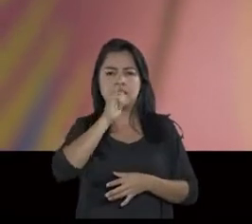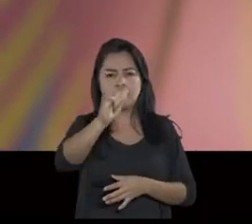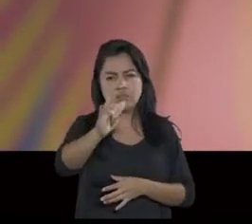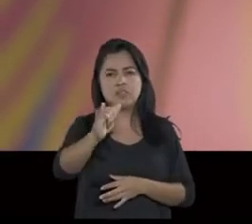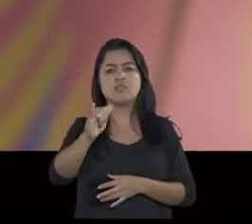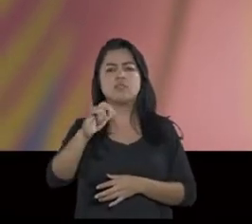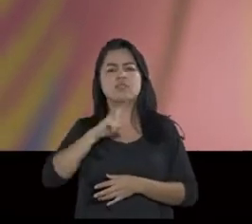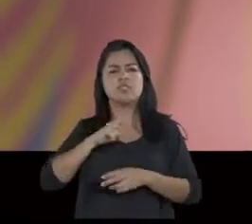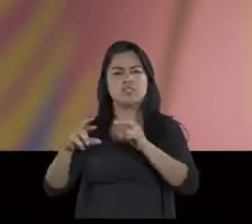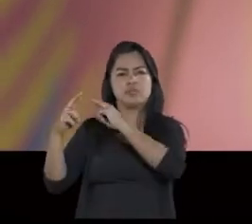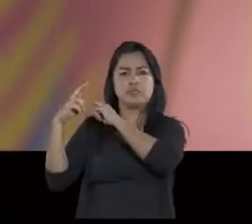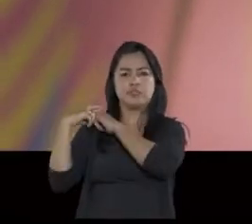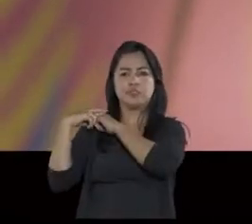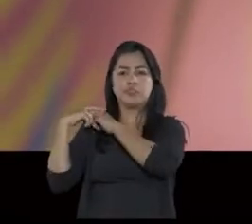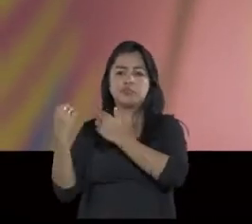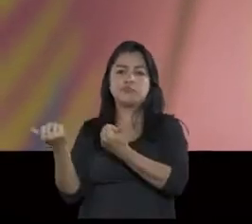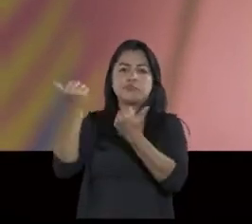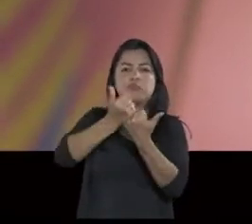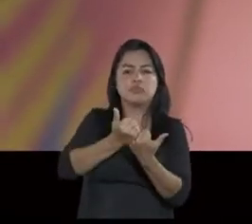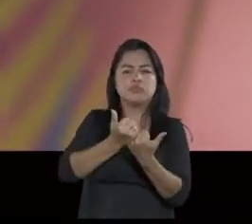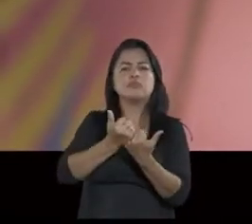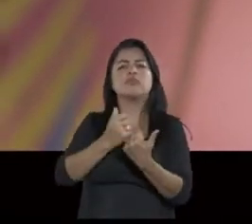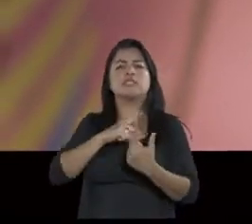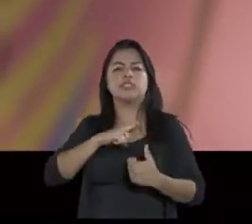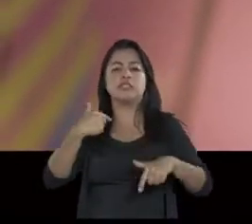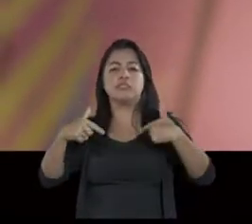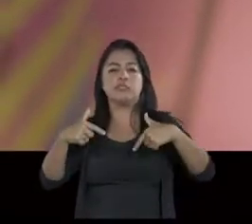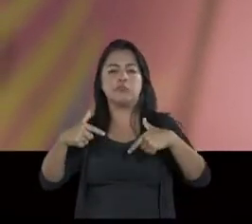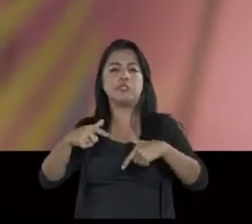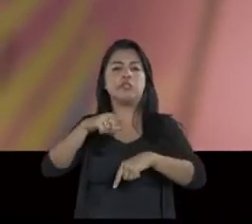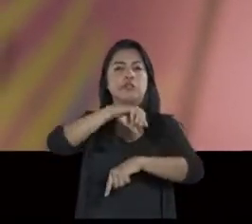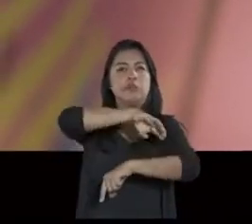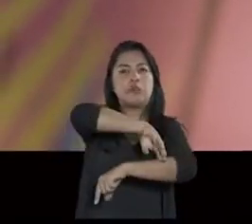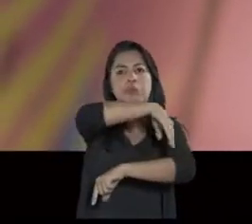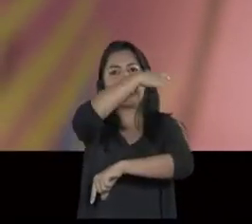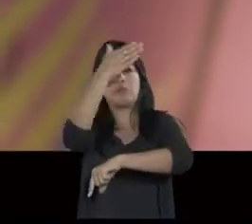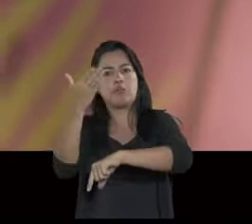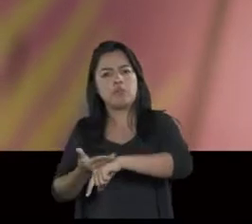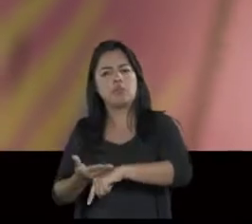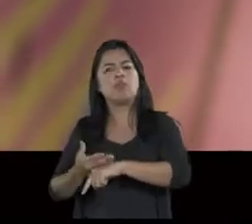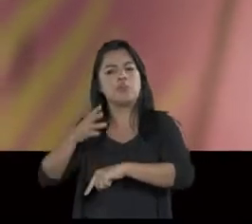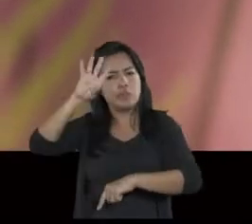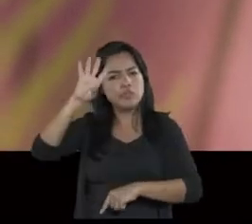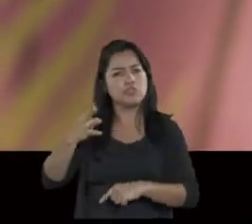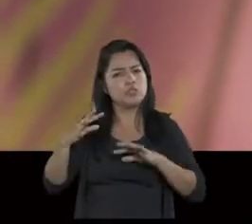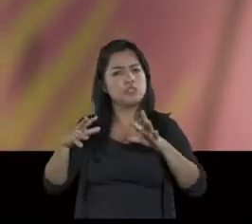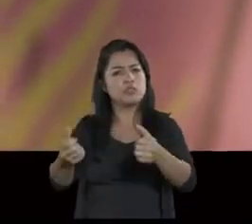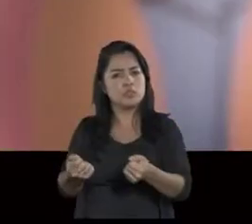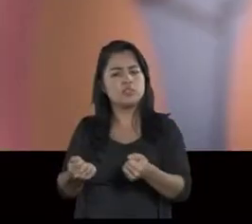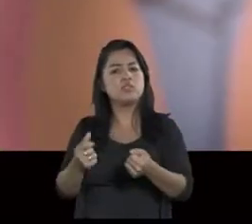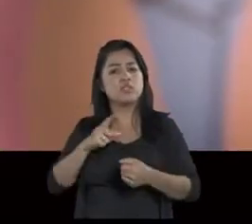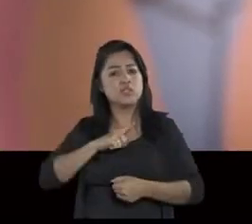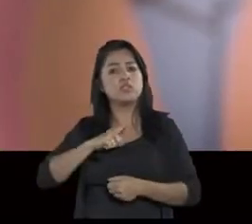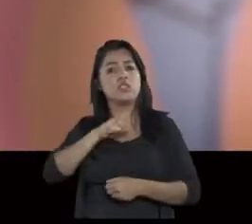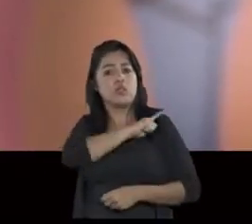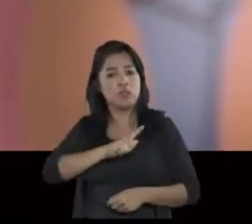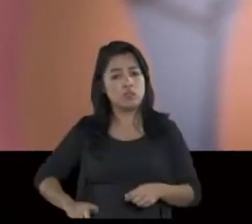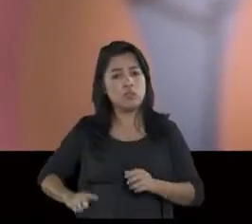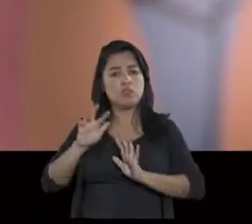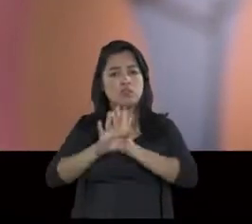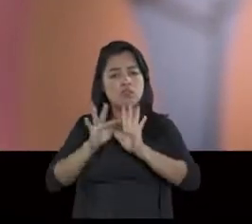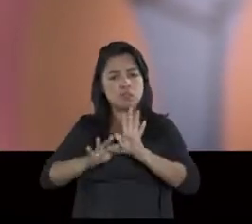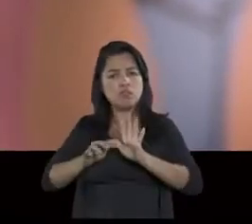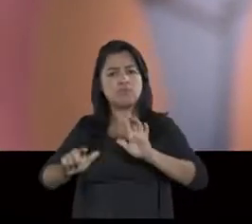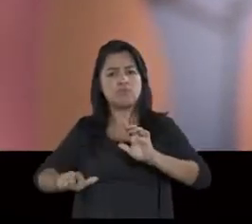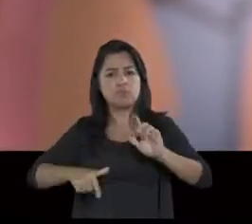um papel que deveria ser da Isolux e tem trabalhado dia e noite para resolver o quanto antes essa situação. Temos o governo federal